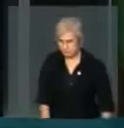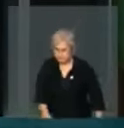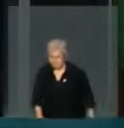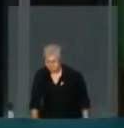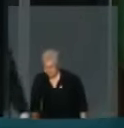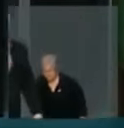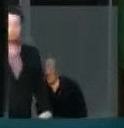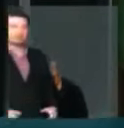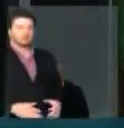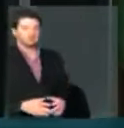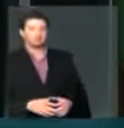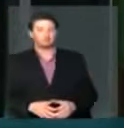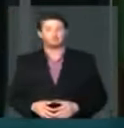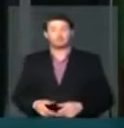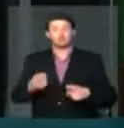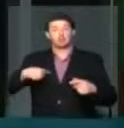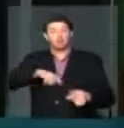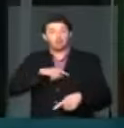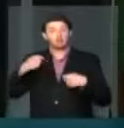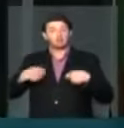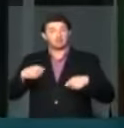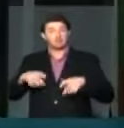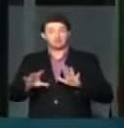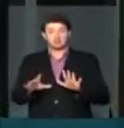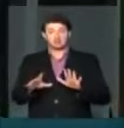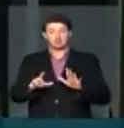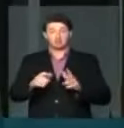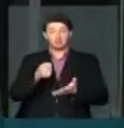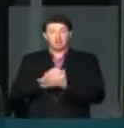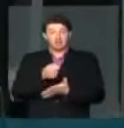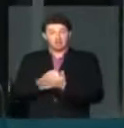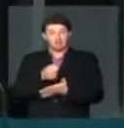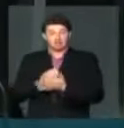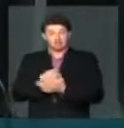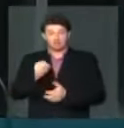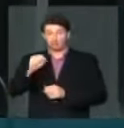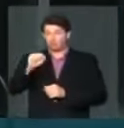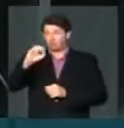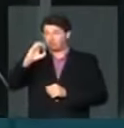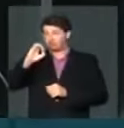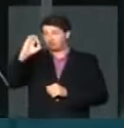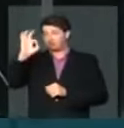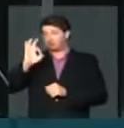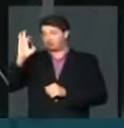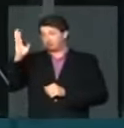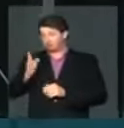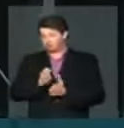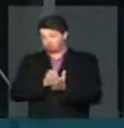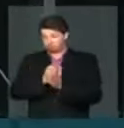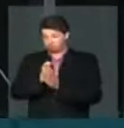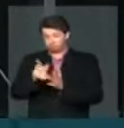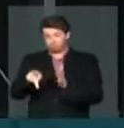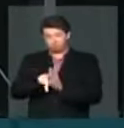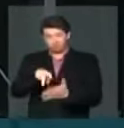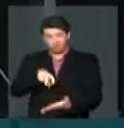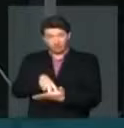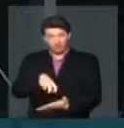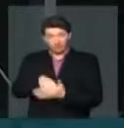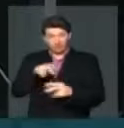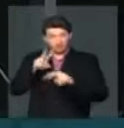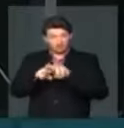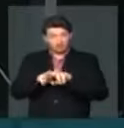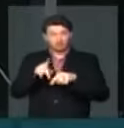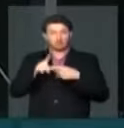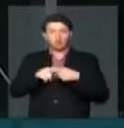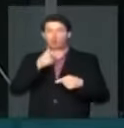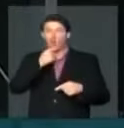olha, precisamos exigir 80% do cumprimento da pena para